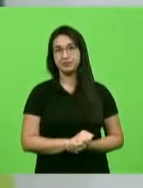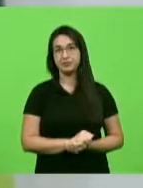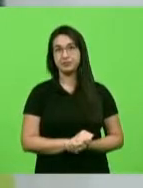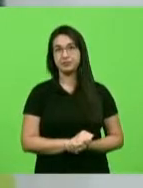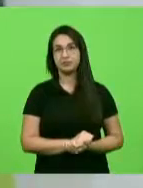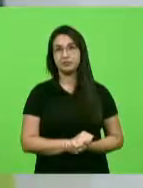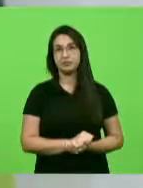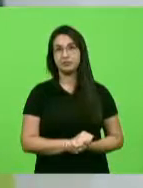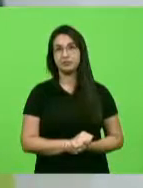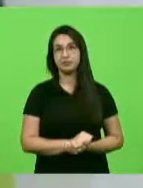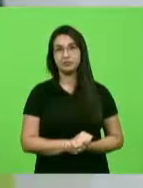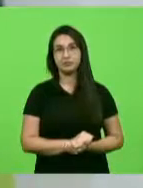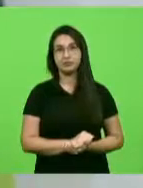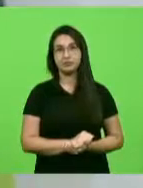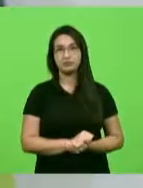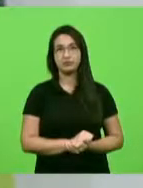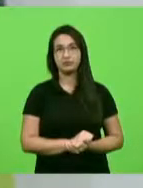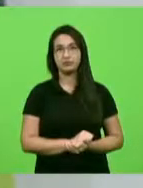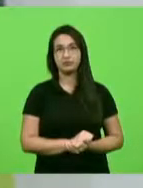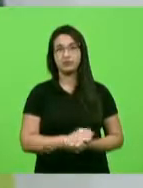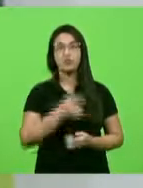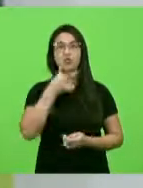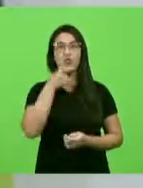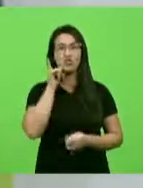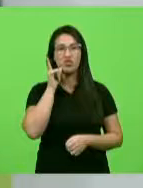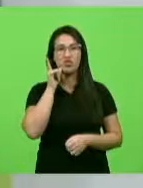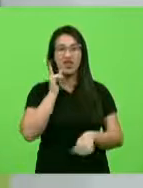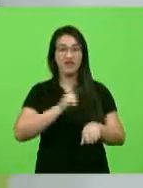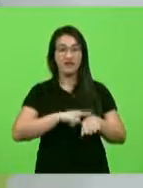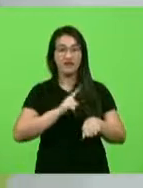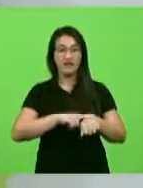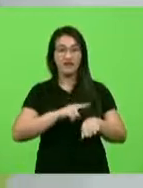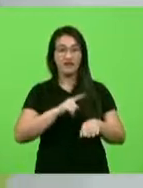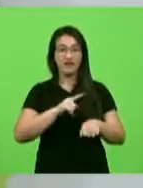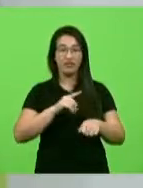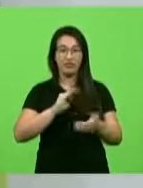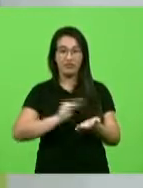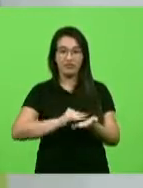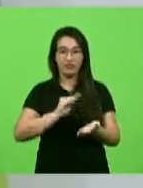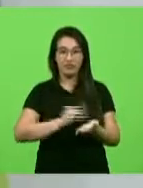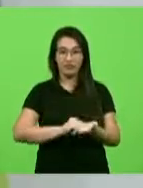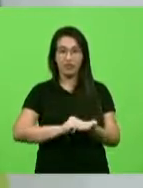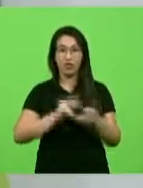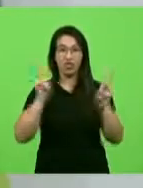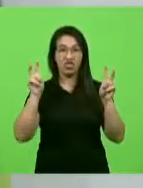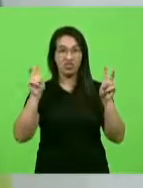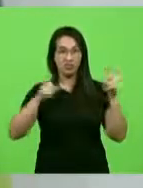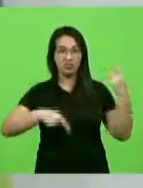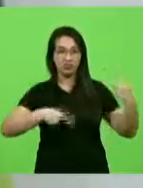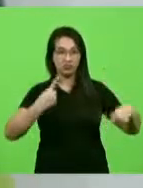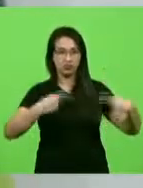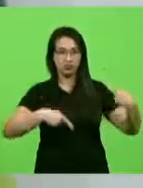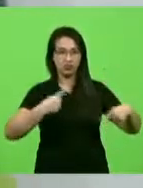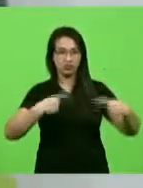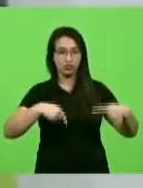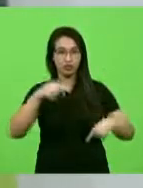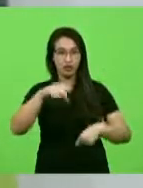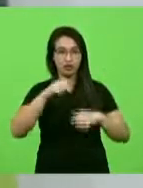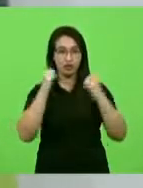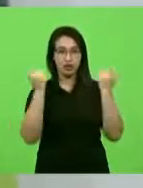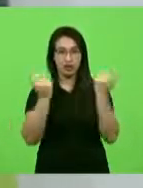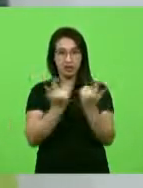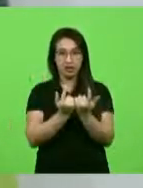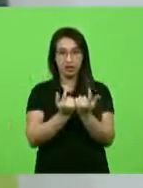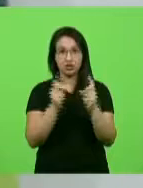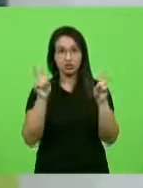Ontem ainda me faltou um pouco de tempo para conversar sobre os assuntos que foram discutidos ontem nessa casa relativos à rodovia